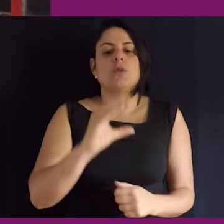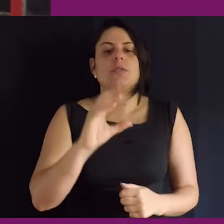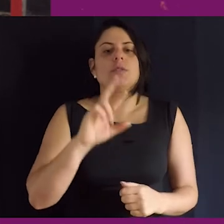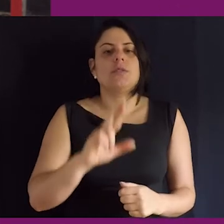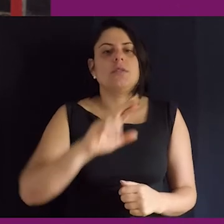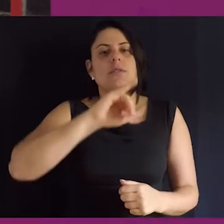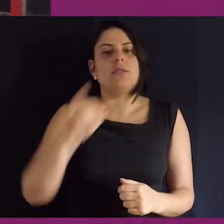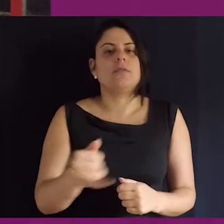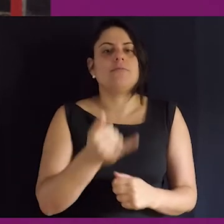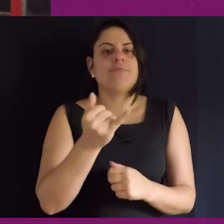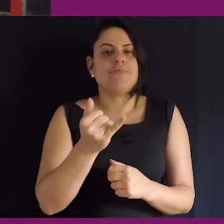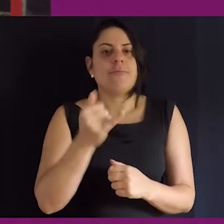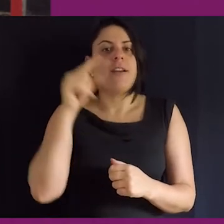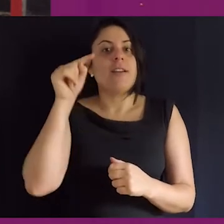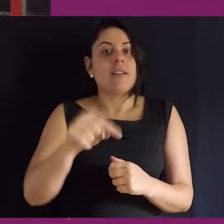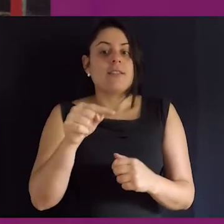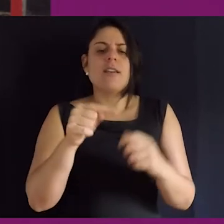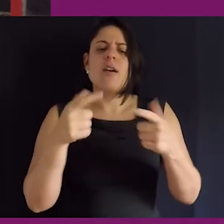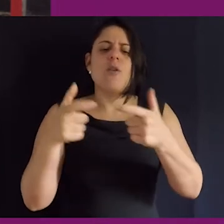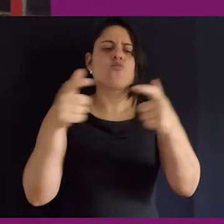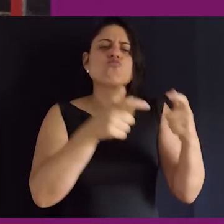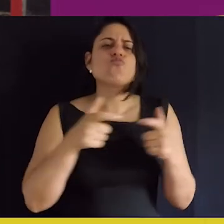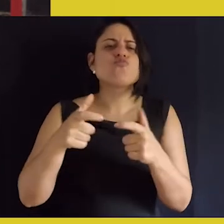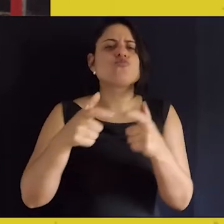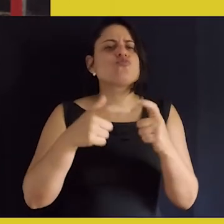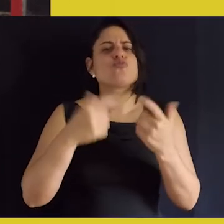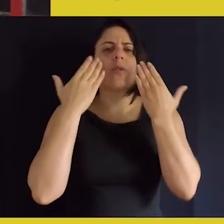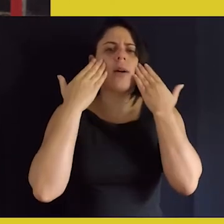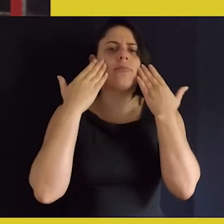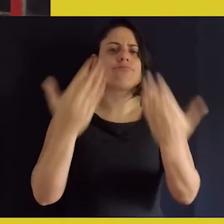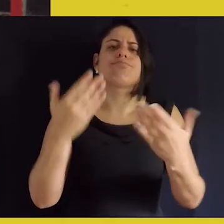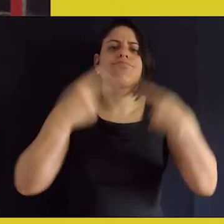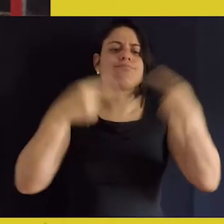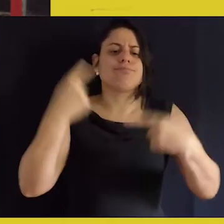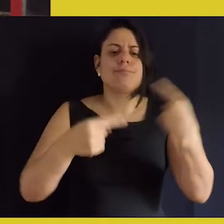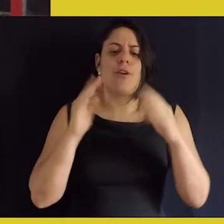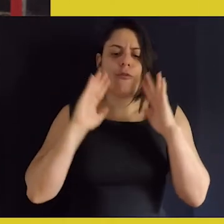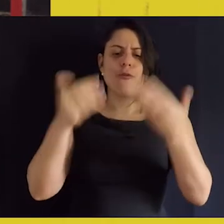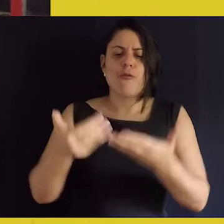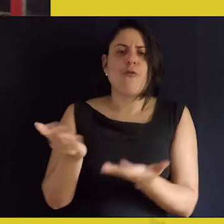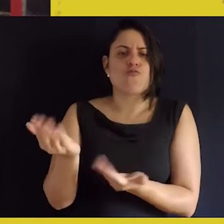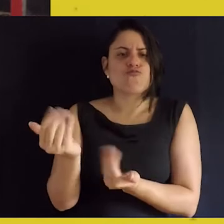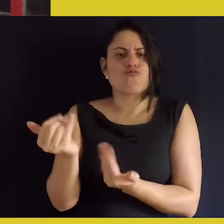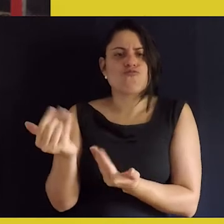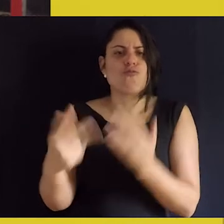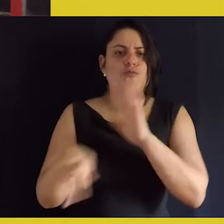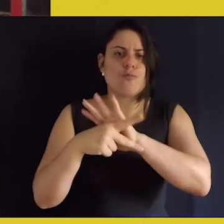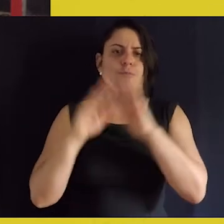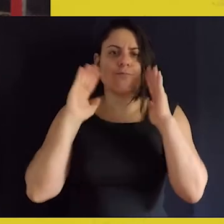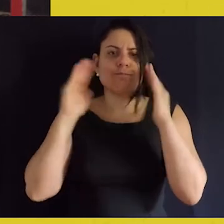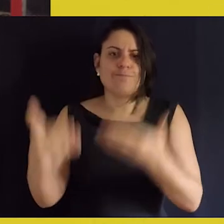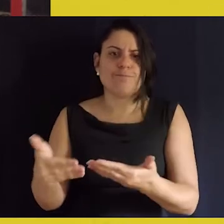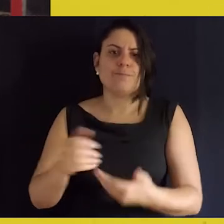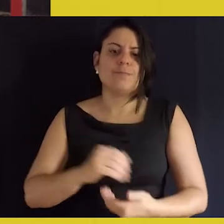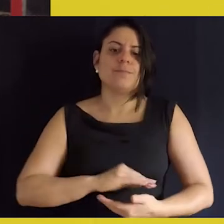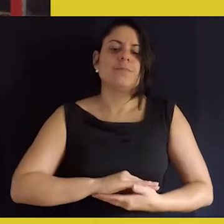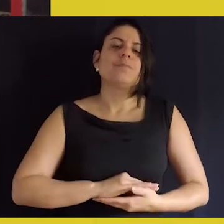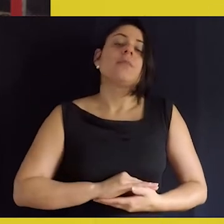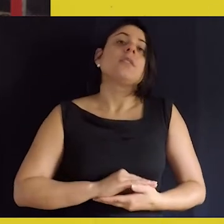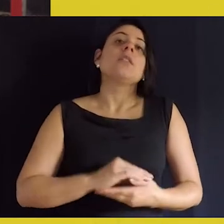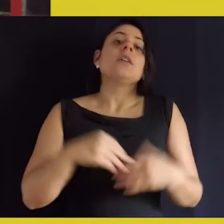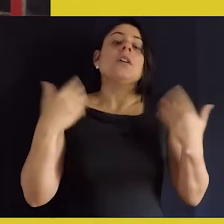parceria com o CRJ, né, que é um aparelho público aí voltado para os